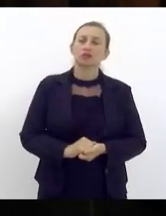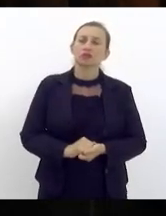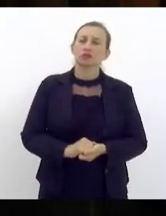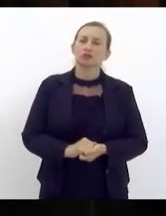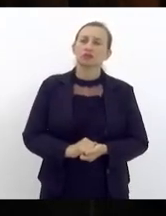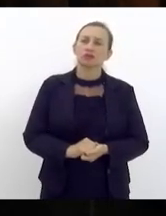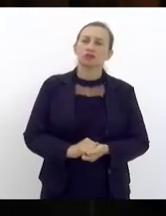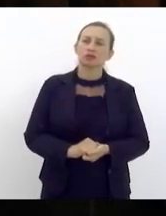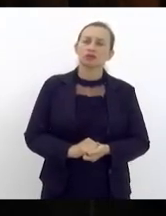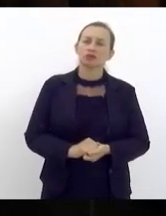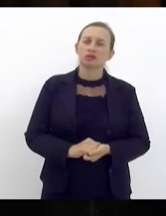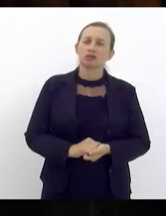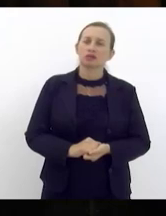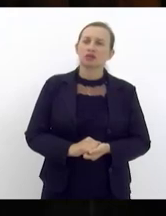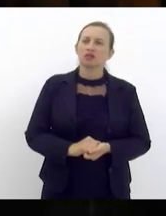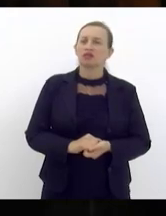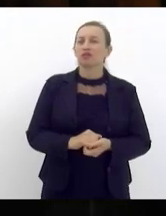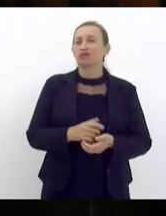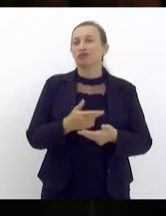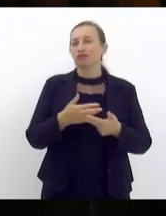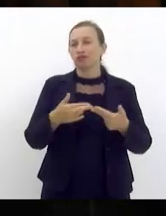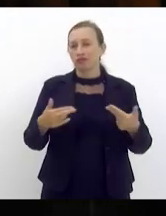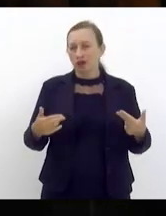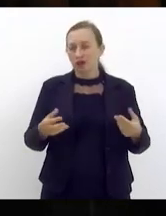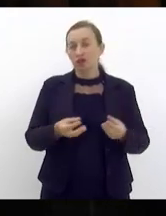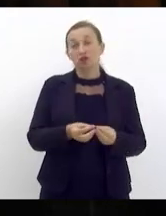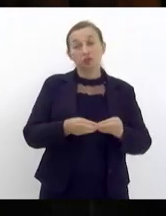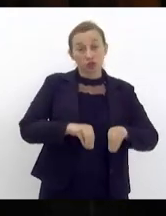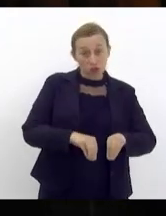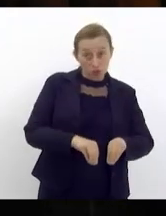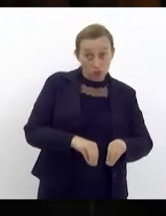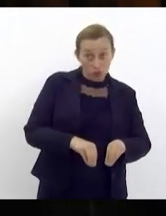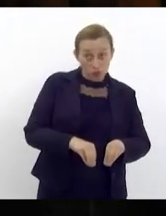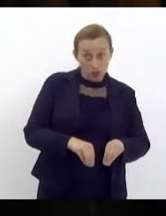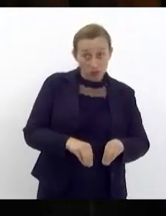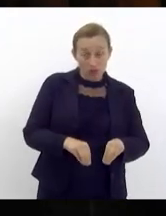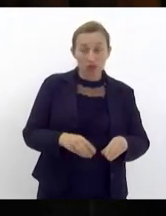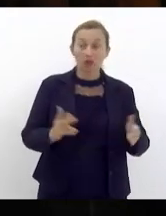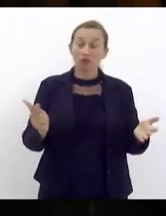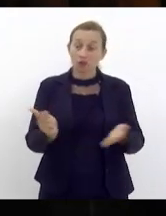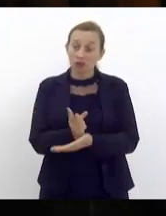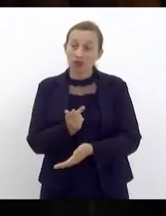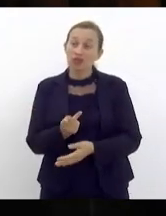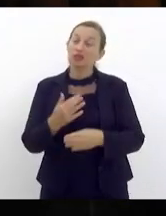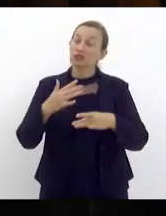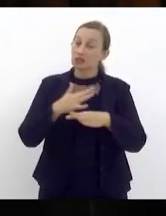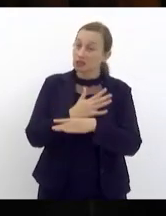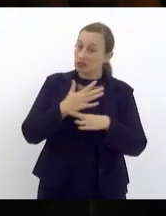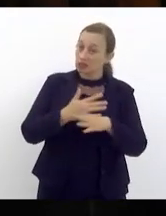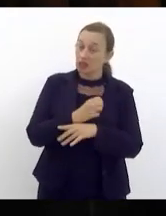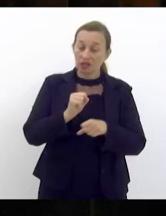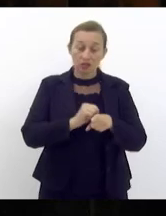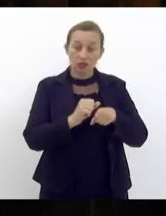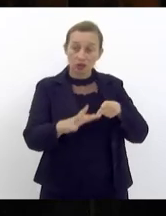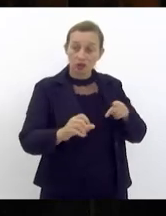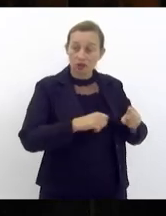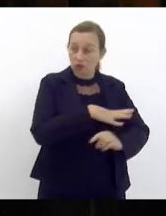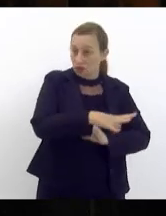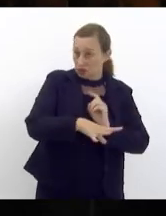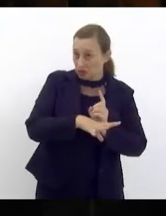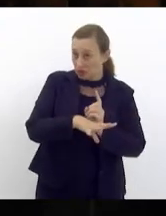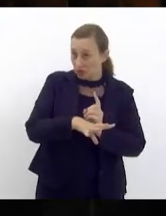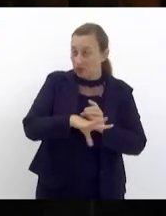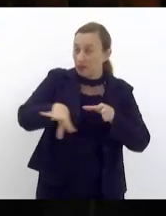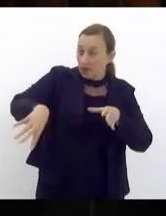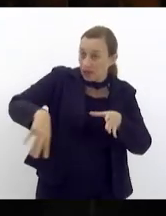há várias tragédias que atingem a nossa cidade o aluguel social é